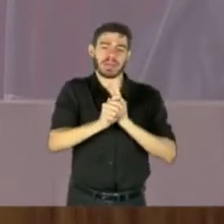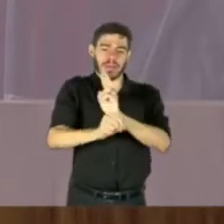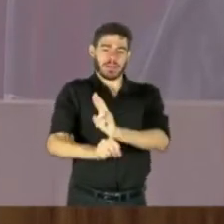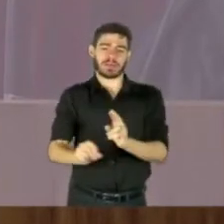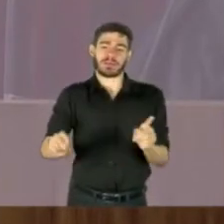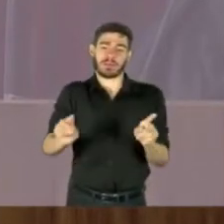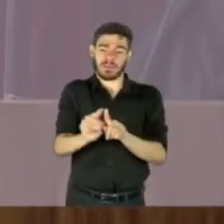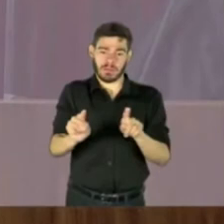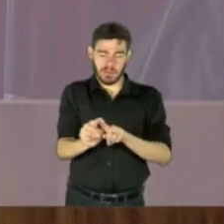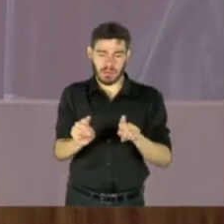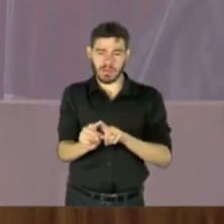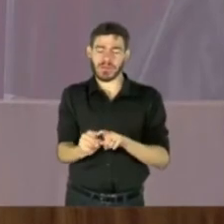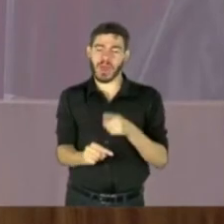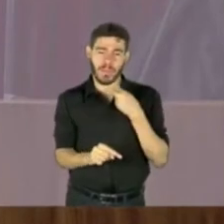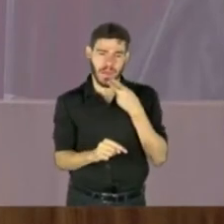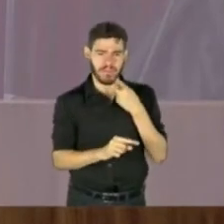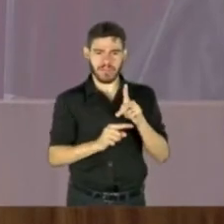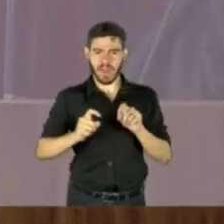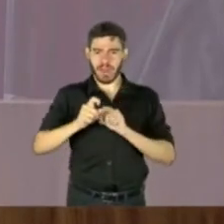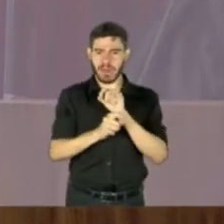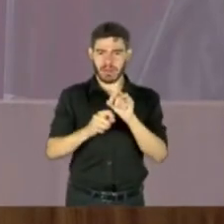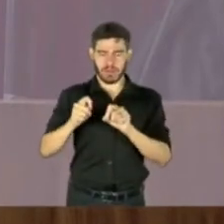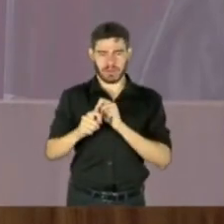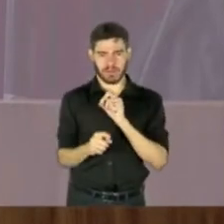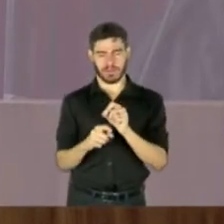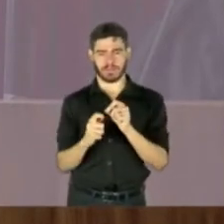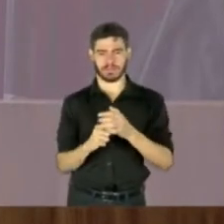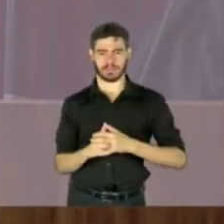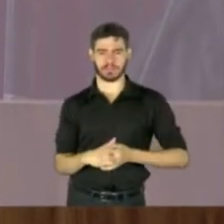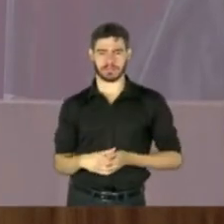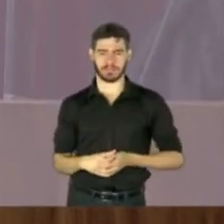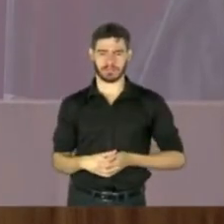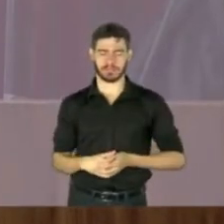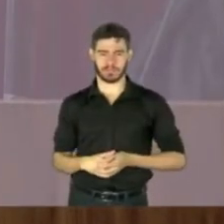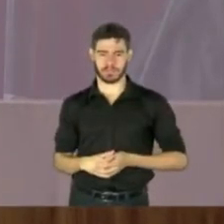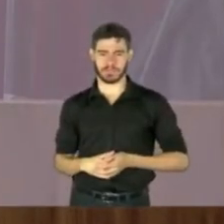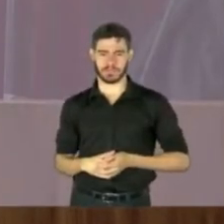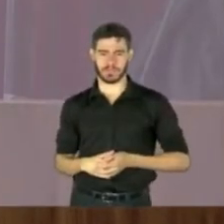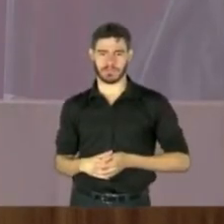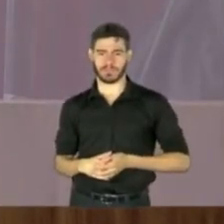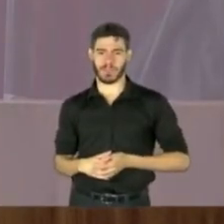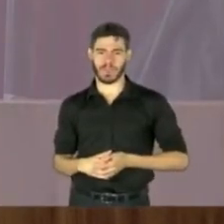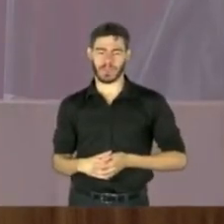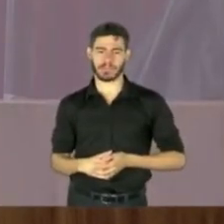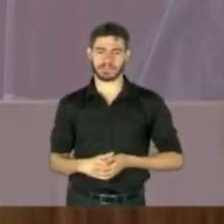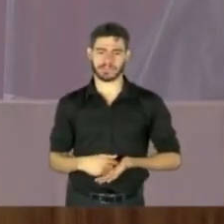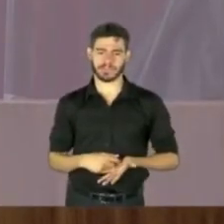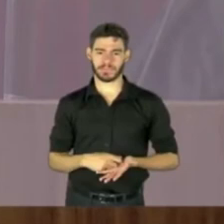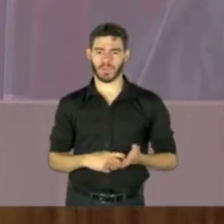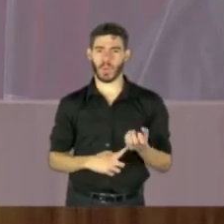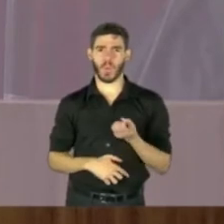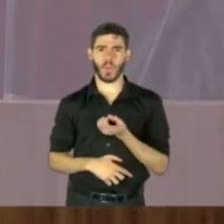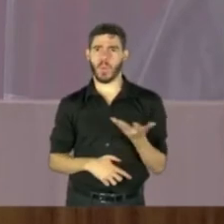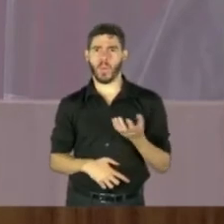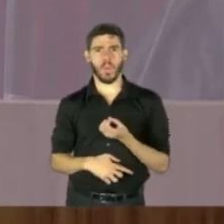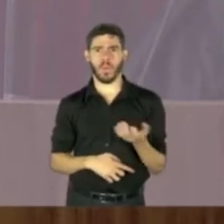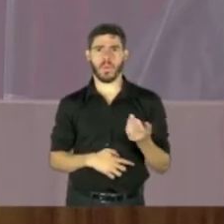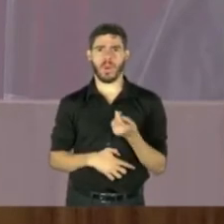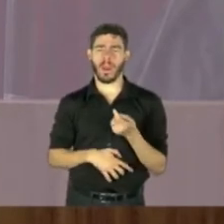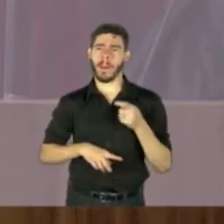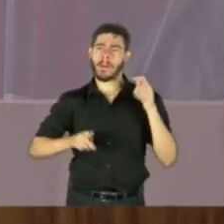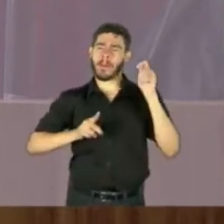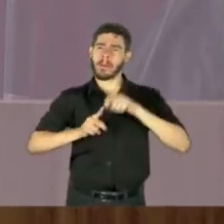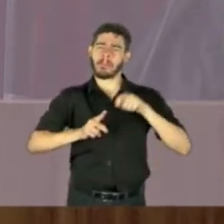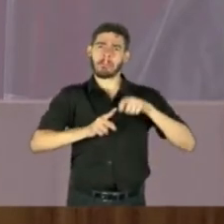salienta, aqui eu acabei perdendo, quantas vezes em poucos